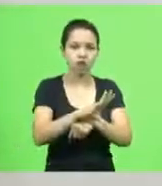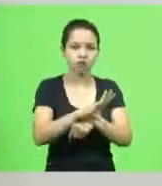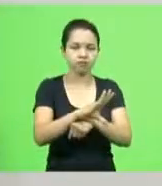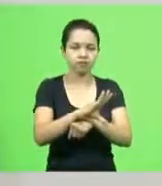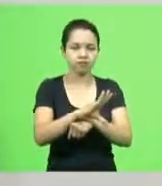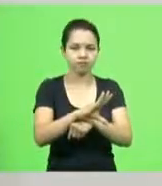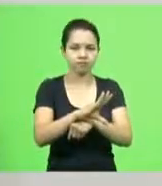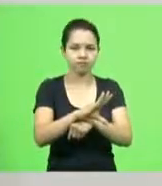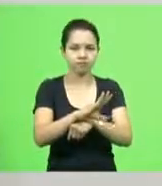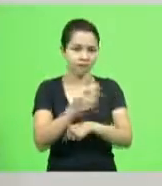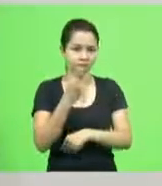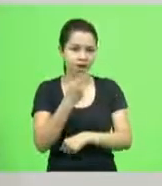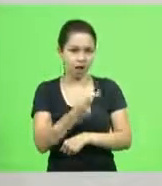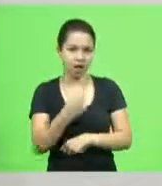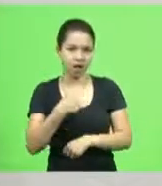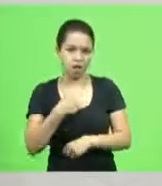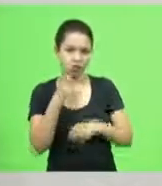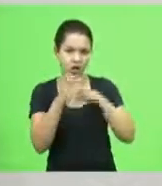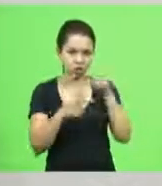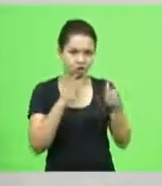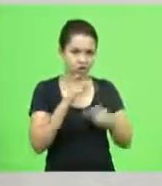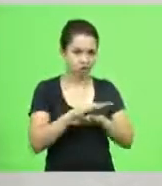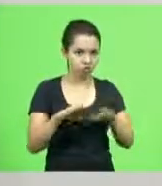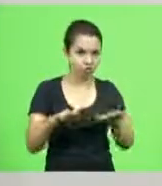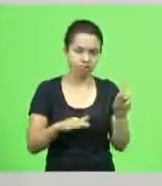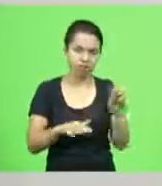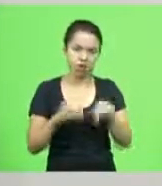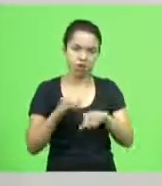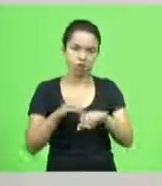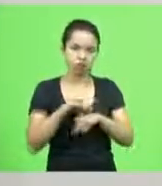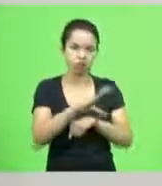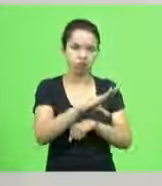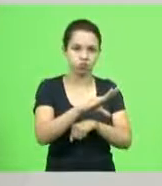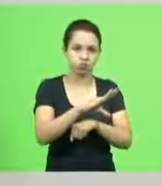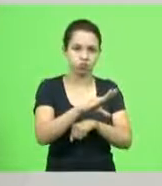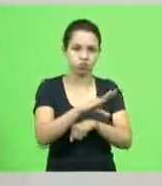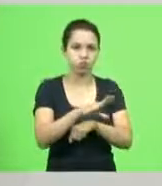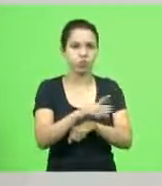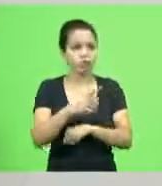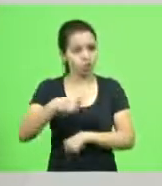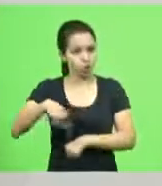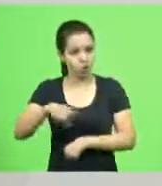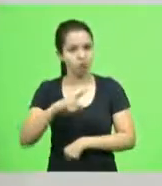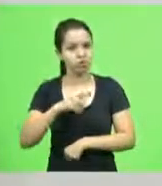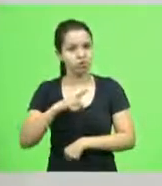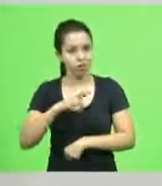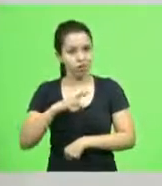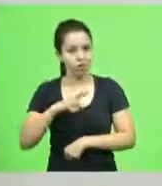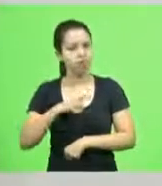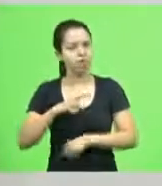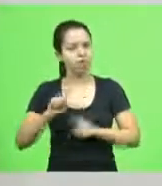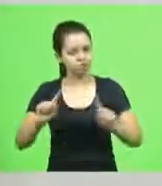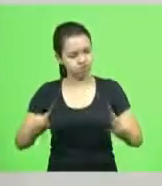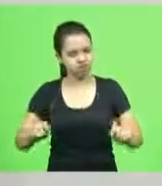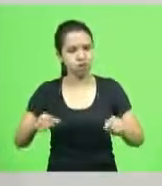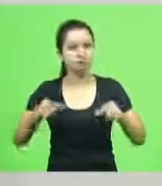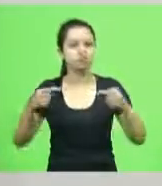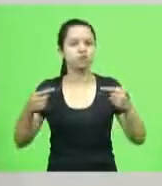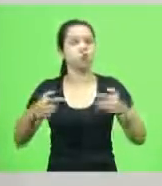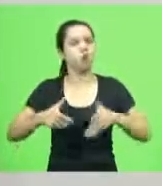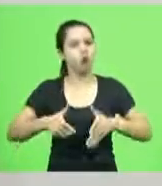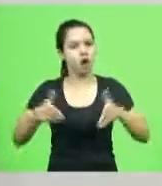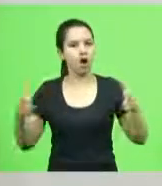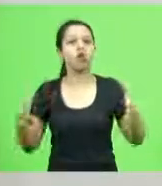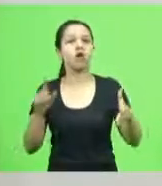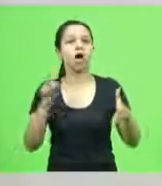dizer que eu só critico vou sugerir uma nós temos um grande desafio senhores deputados que é fazer a segunda pista